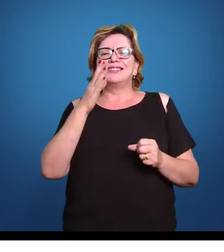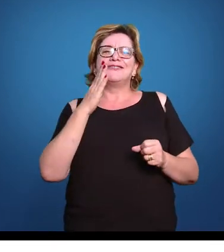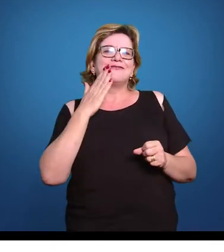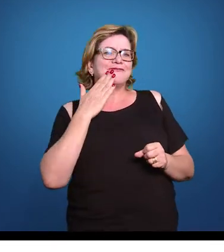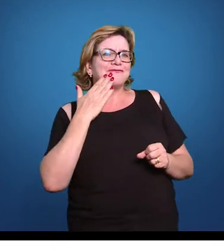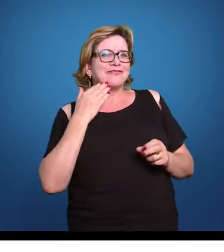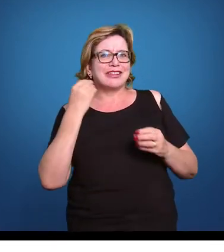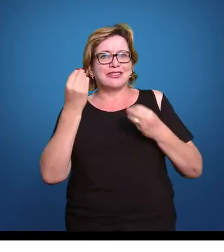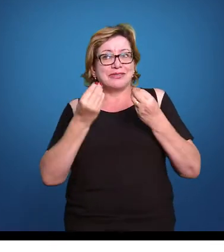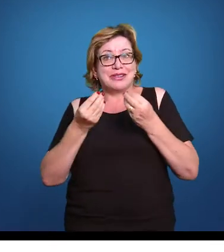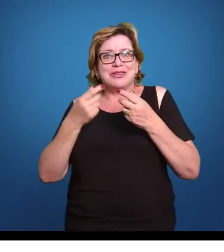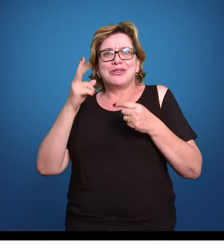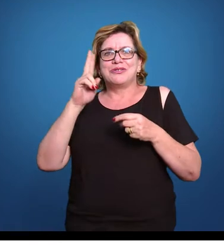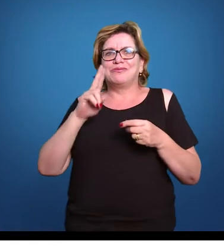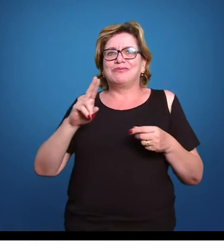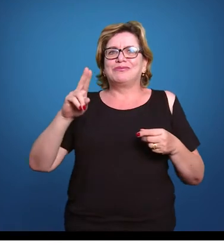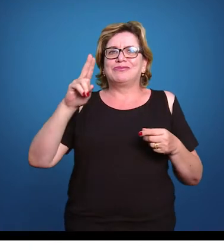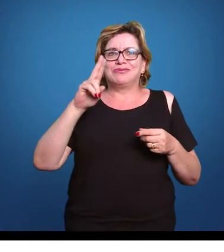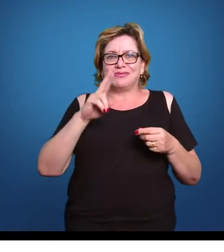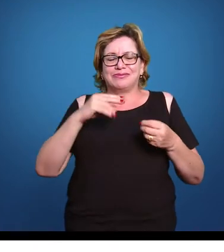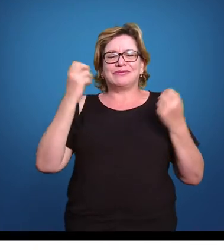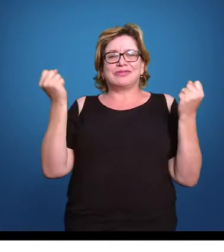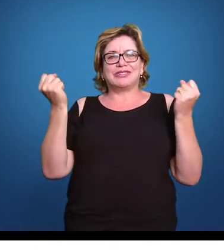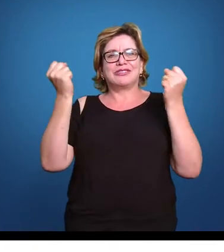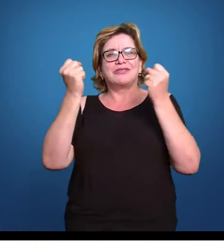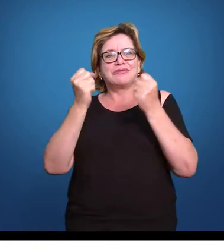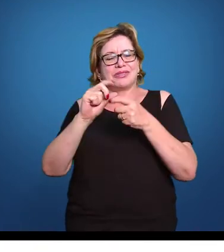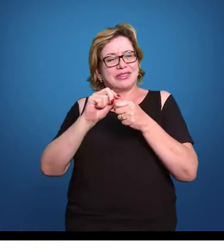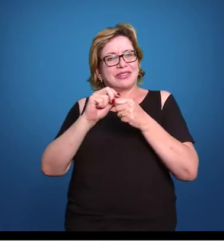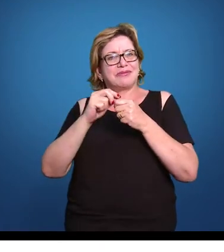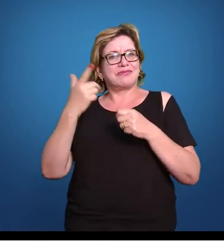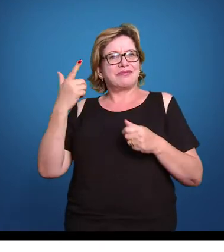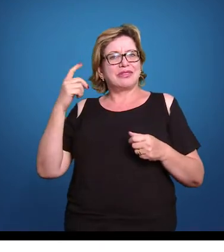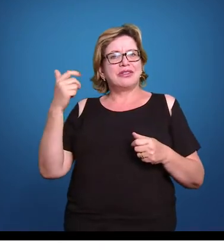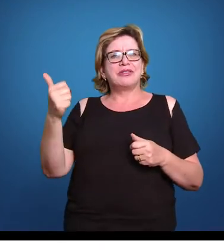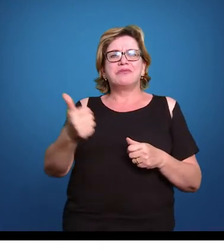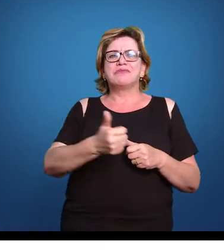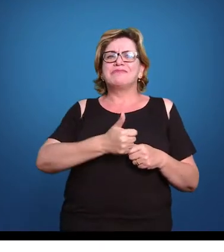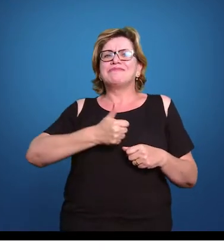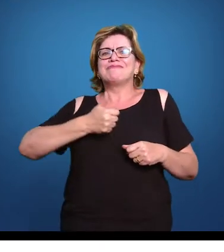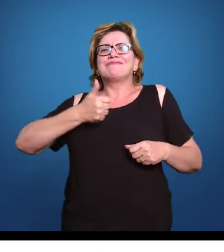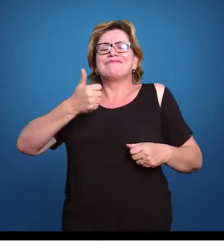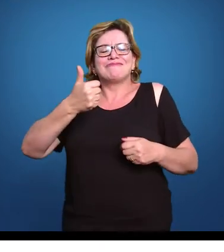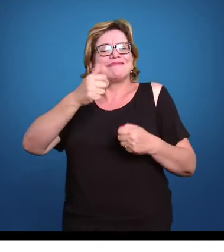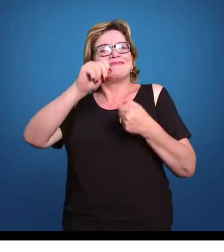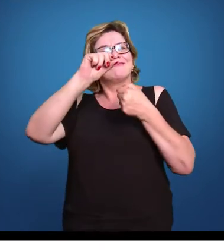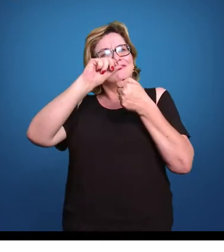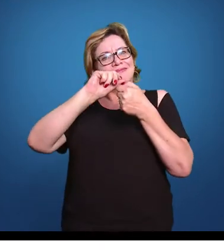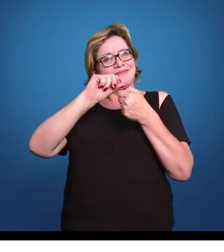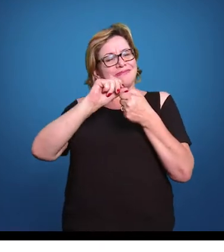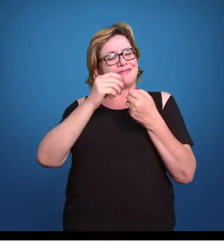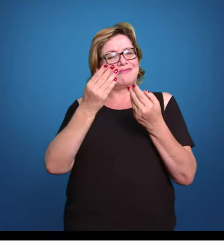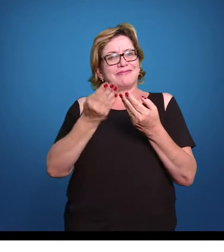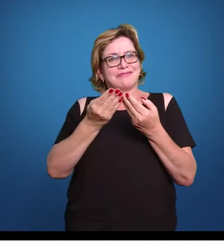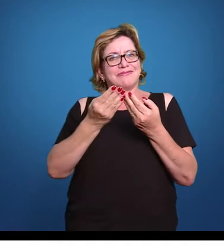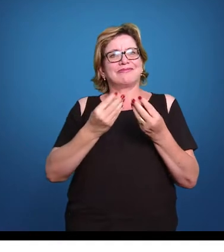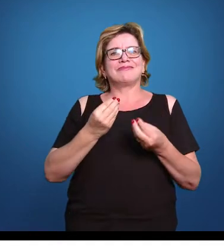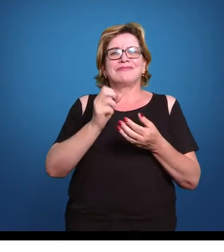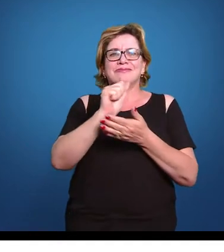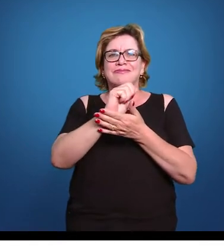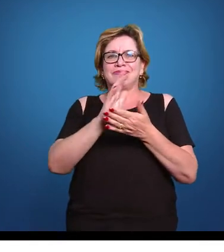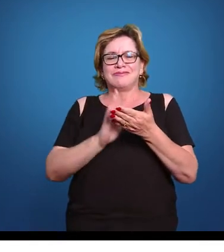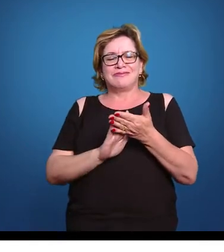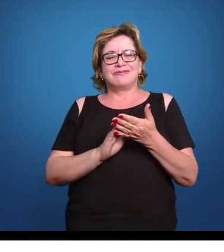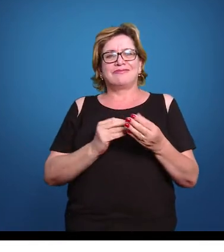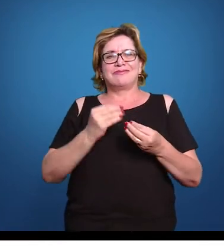temos também que explorar para que nós consigamos melhores resultados nessas atividades.